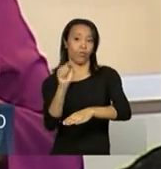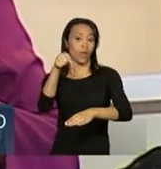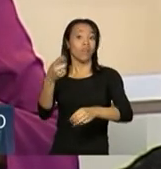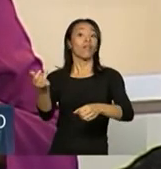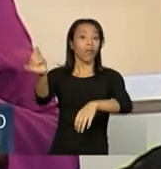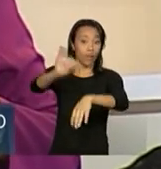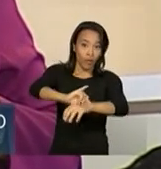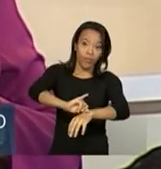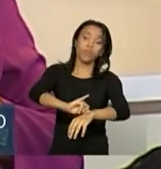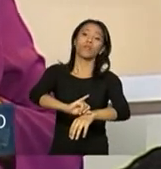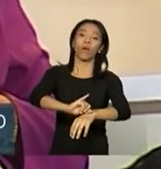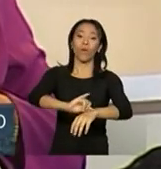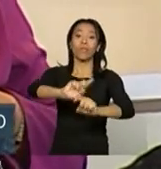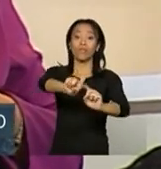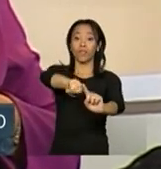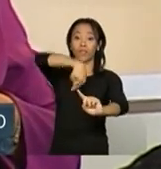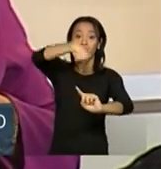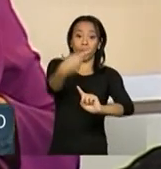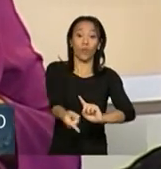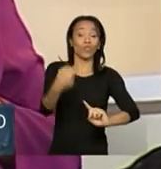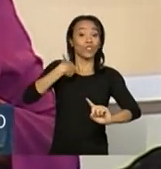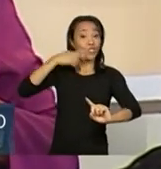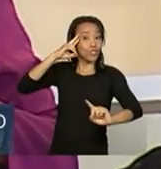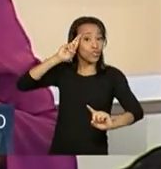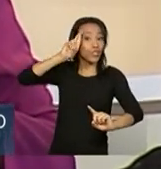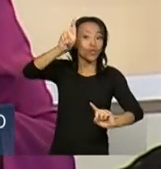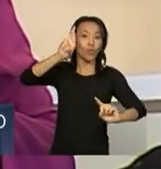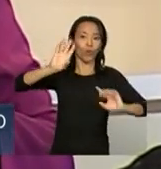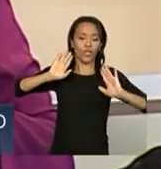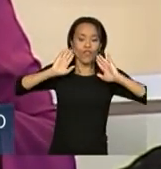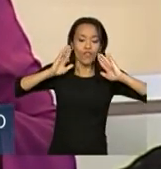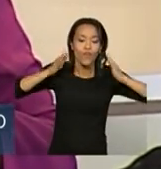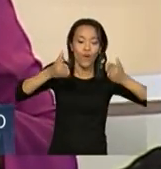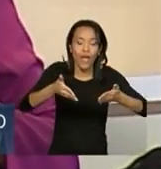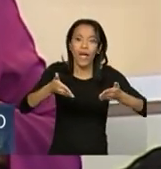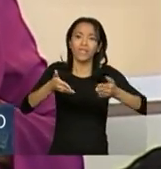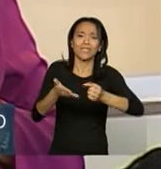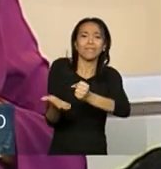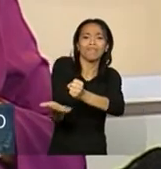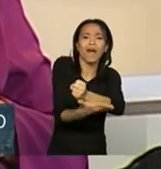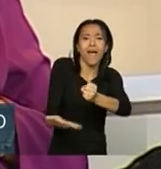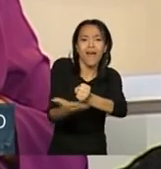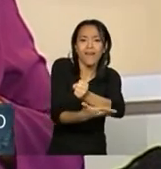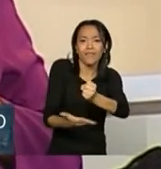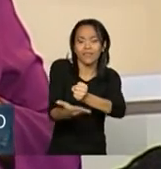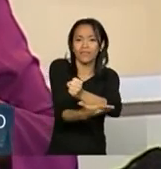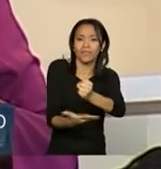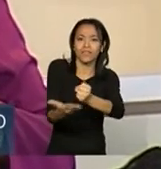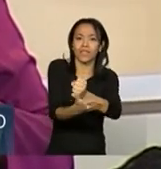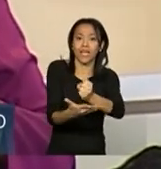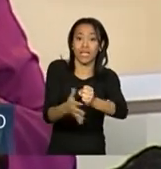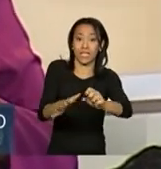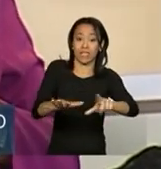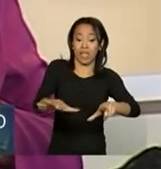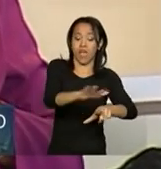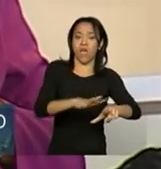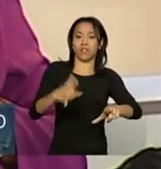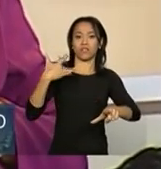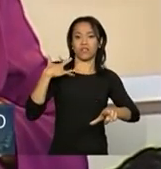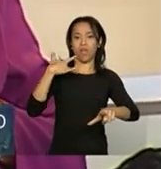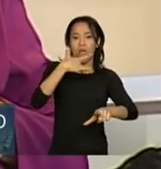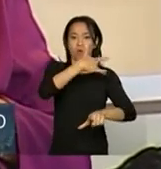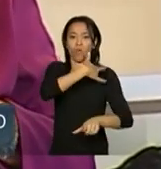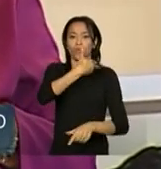capital, depois foi directora de atenção primária de saúde em Ministério da Saúde Pública, e,